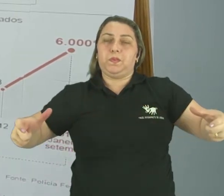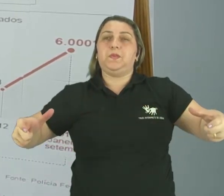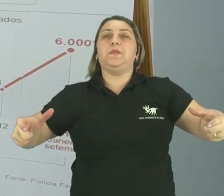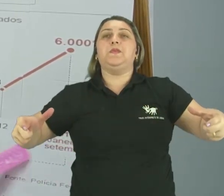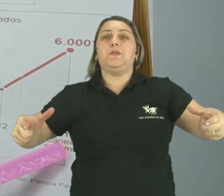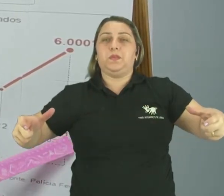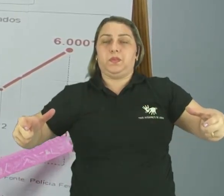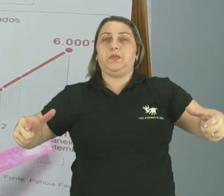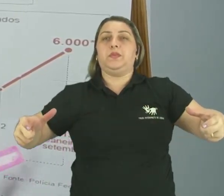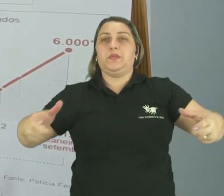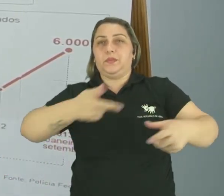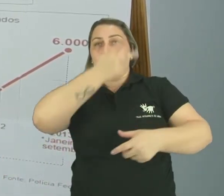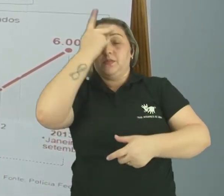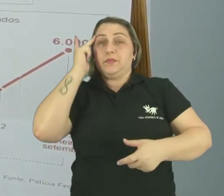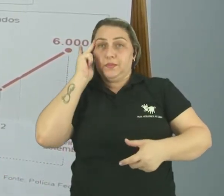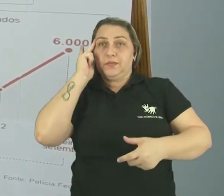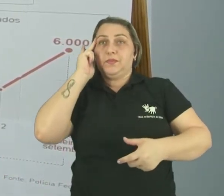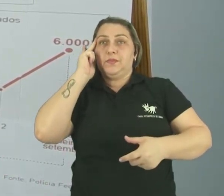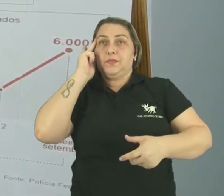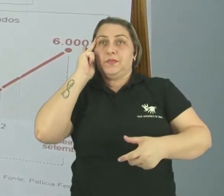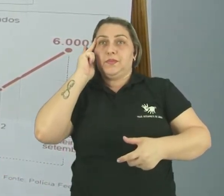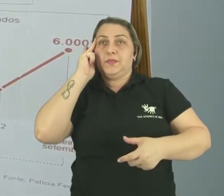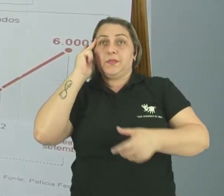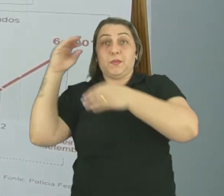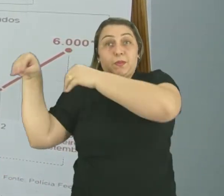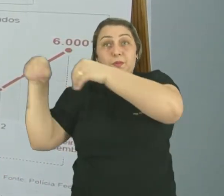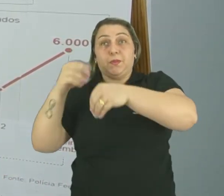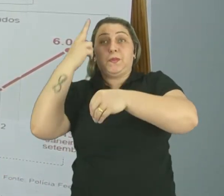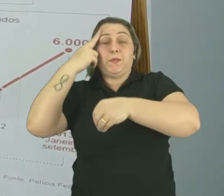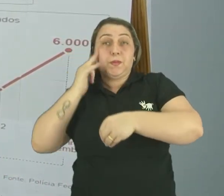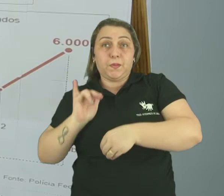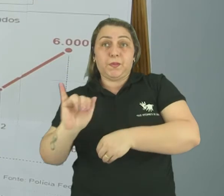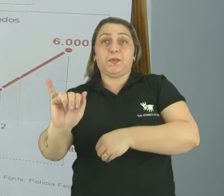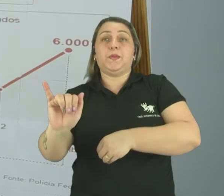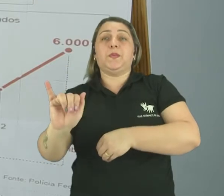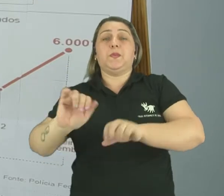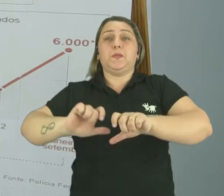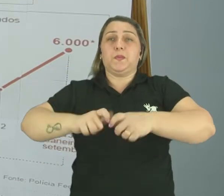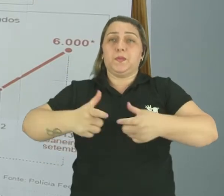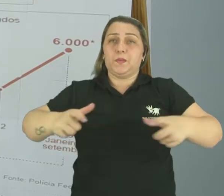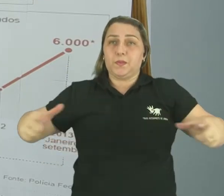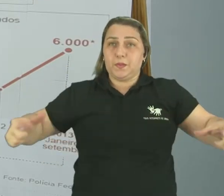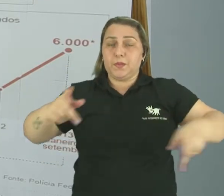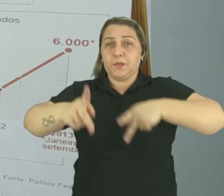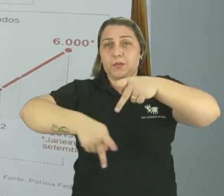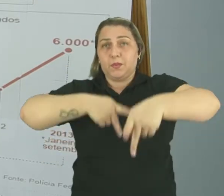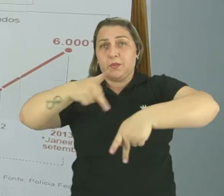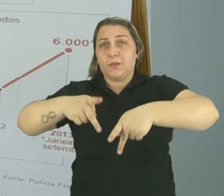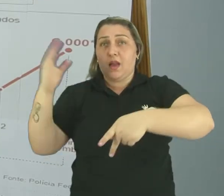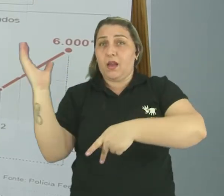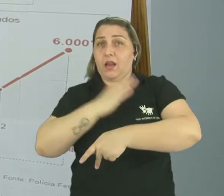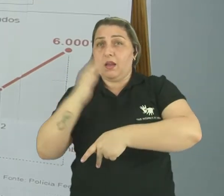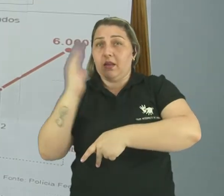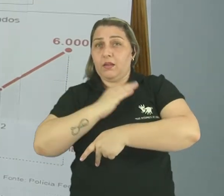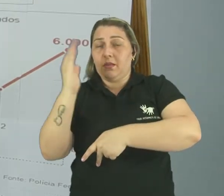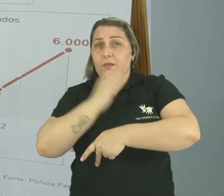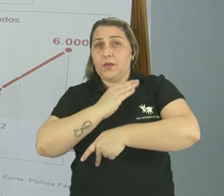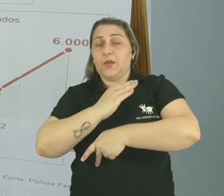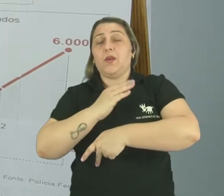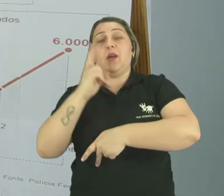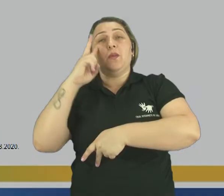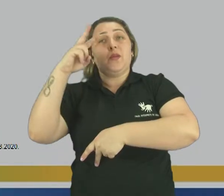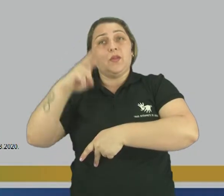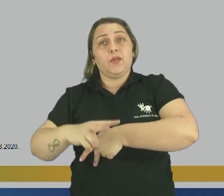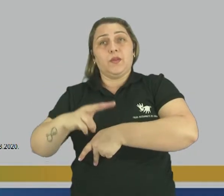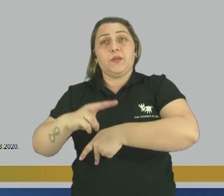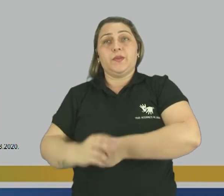significativo Em um tempo Muito curto Ou seja, o crescimento populacional Acelerou Vamos ver